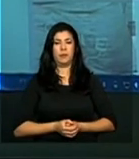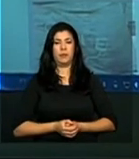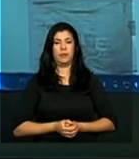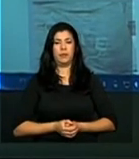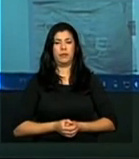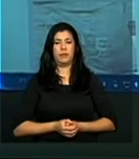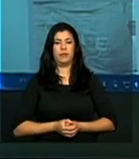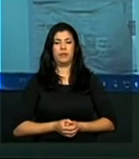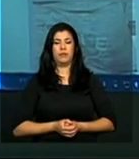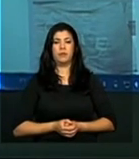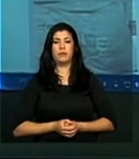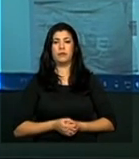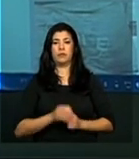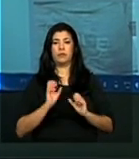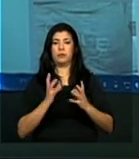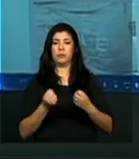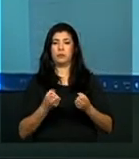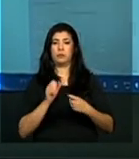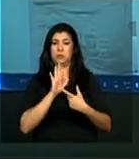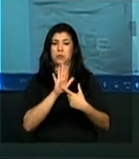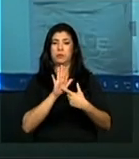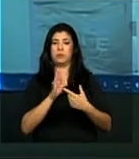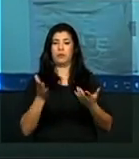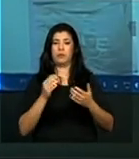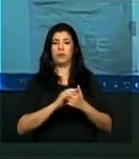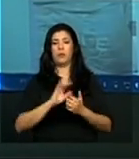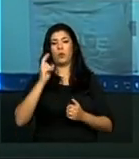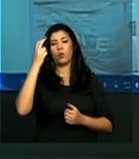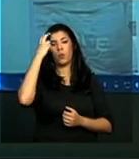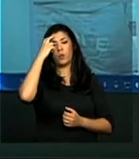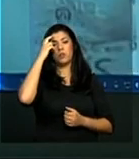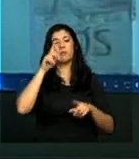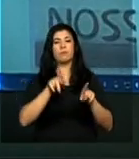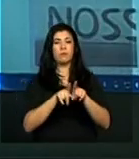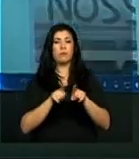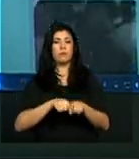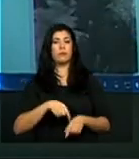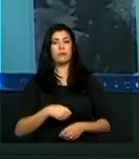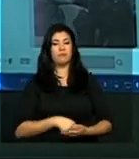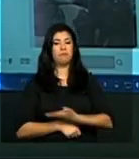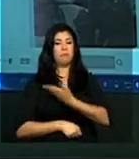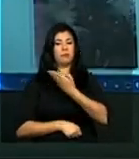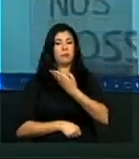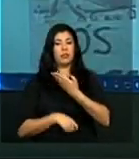Pode ir para a-cultura já, porque depois está indígenas.